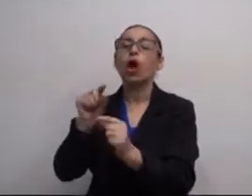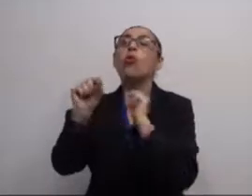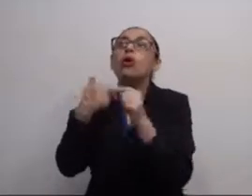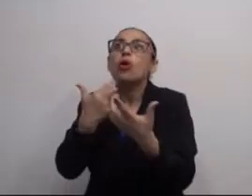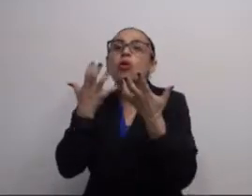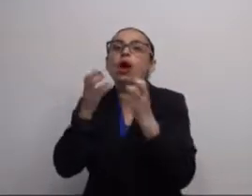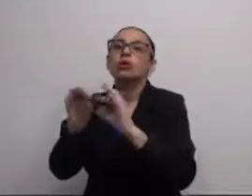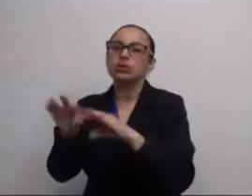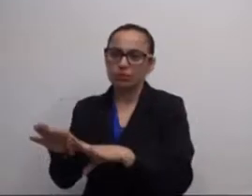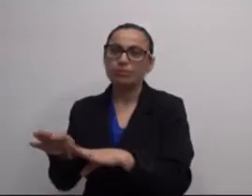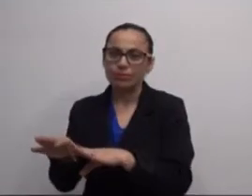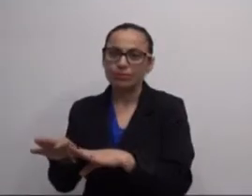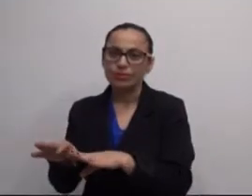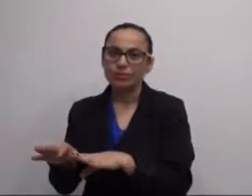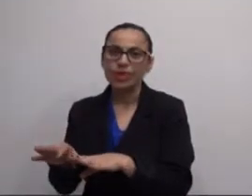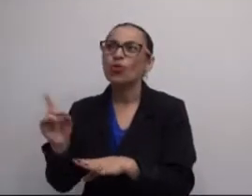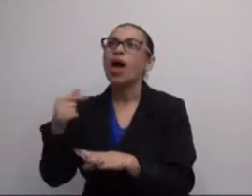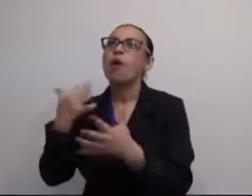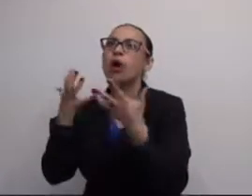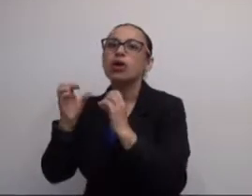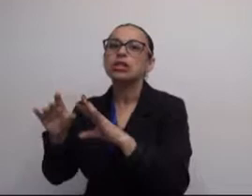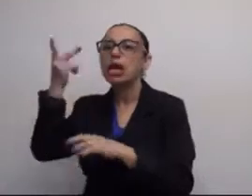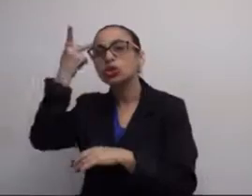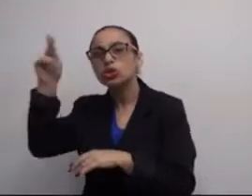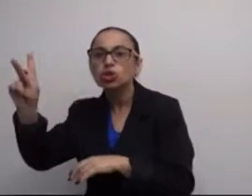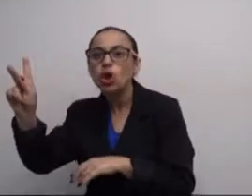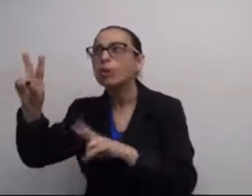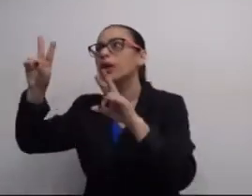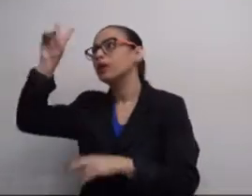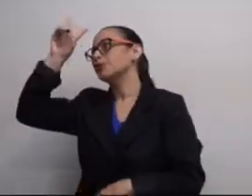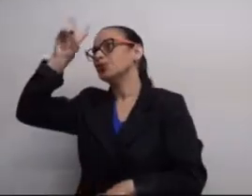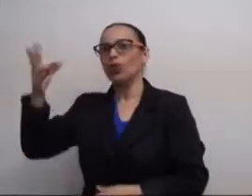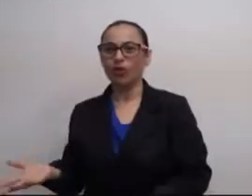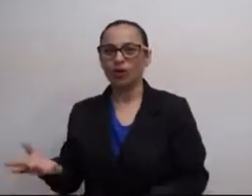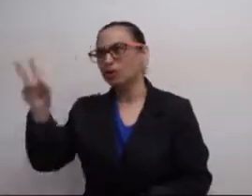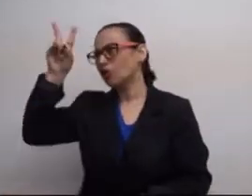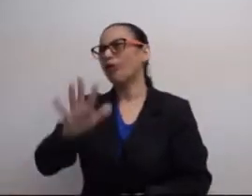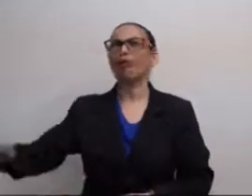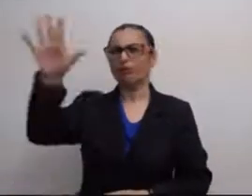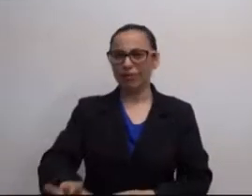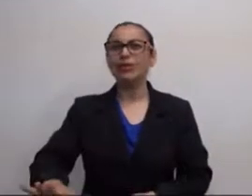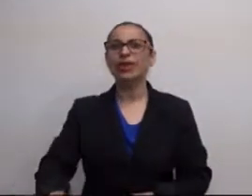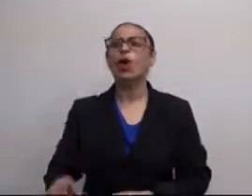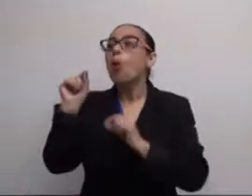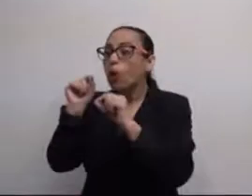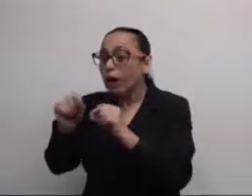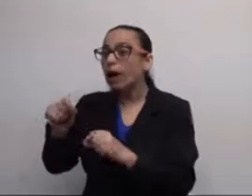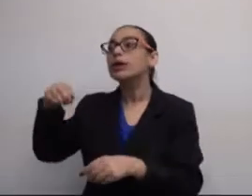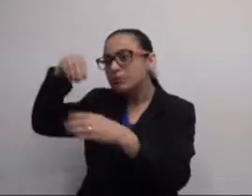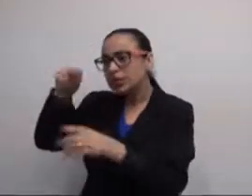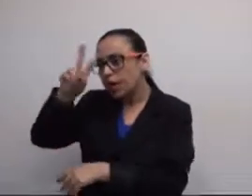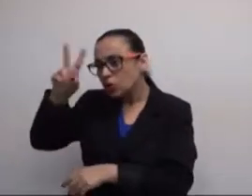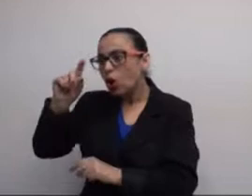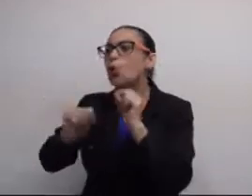tem que ter sempre um objetivo, que é o que eu quero ensinar. E não é eu quero ensinar sobre história.